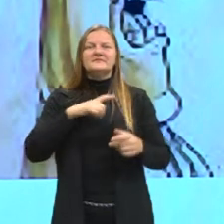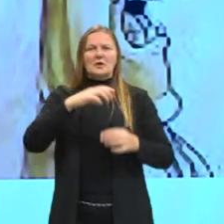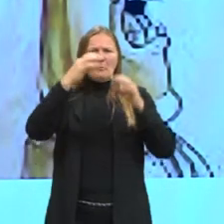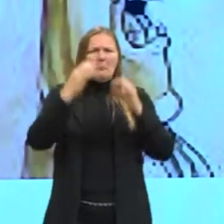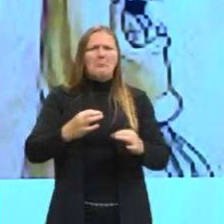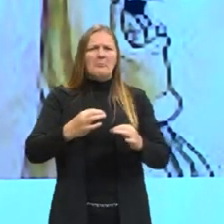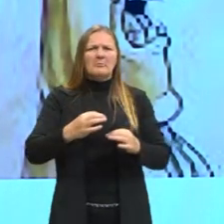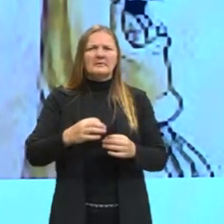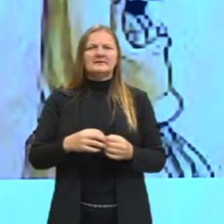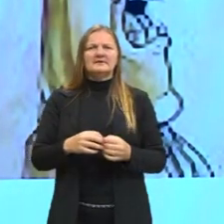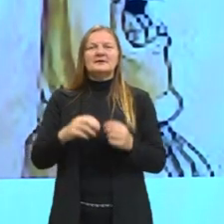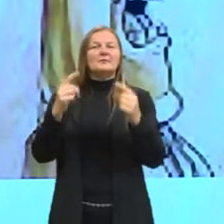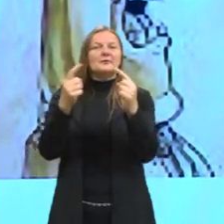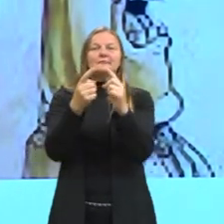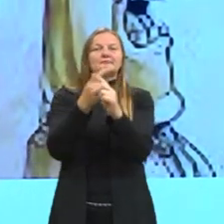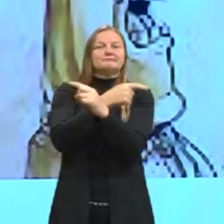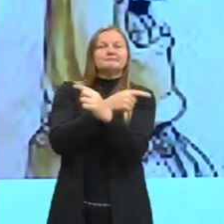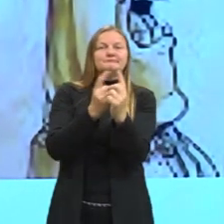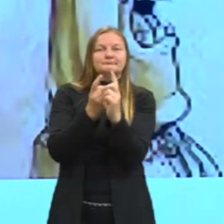absoluta,